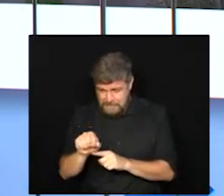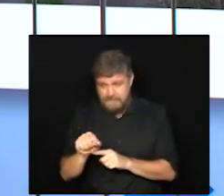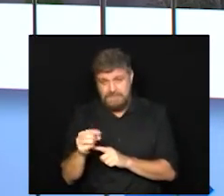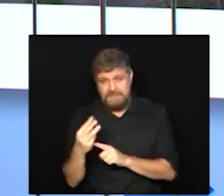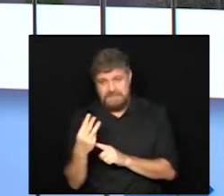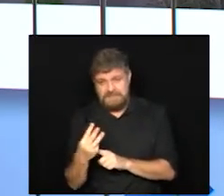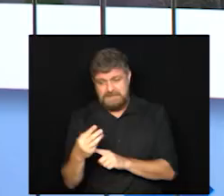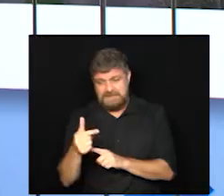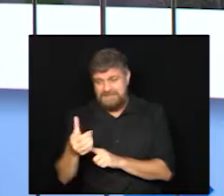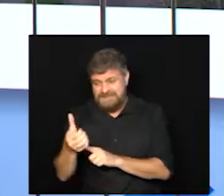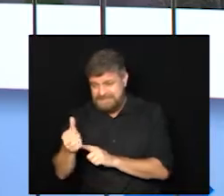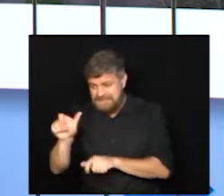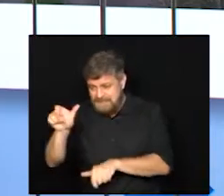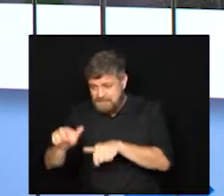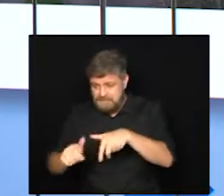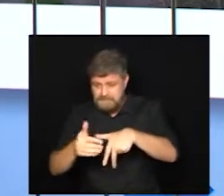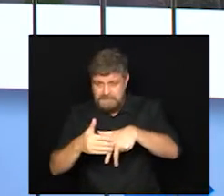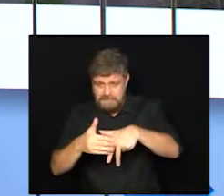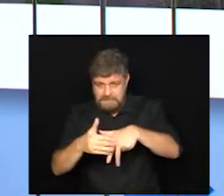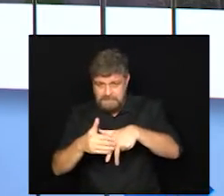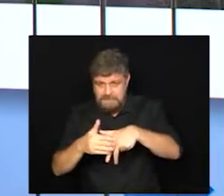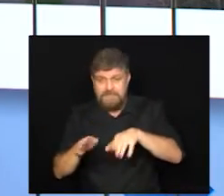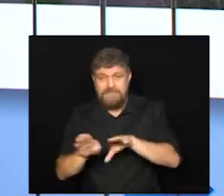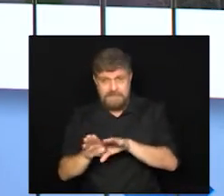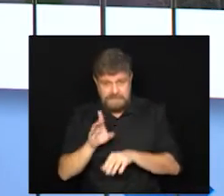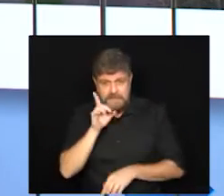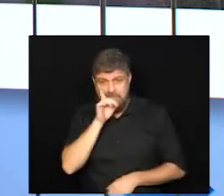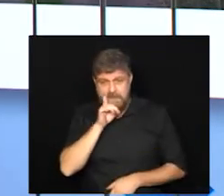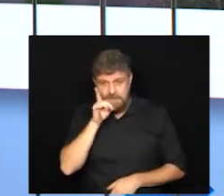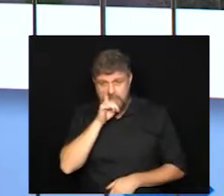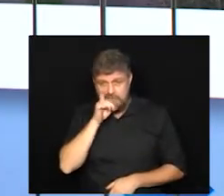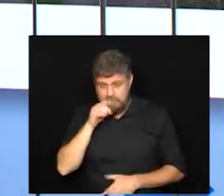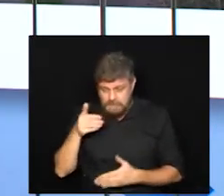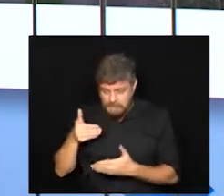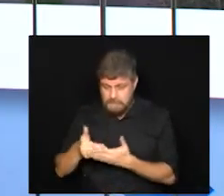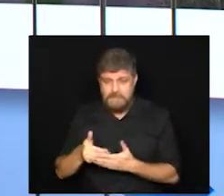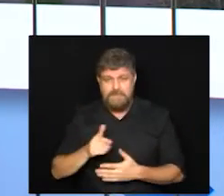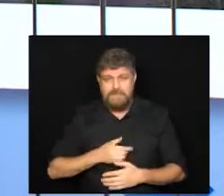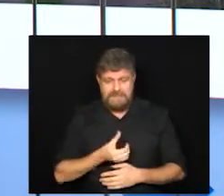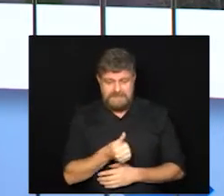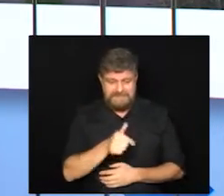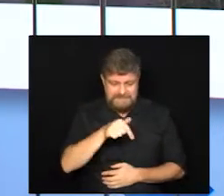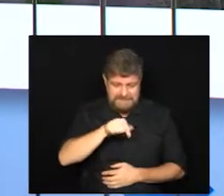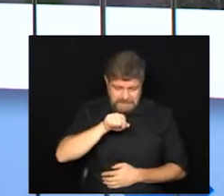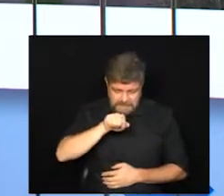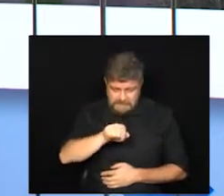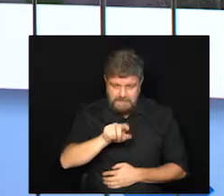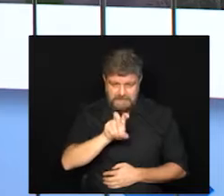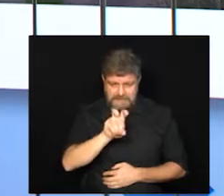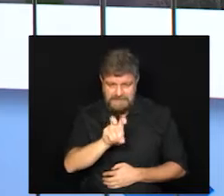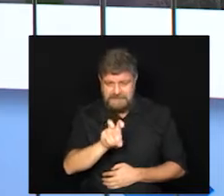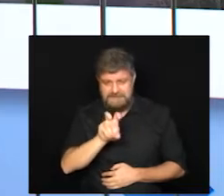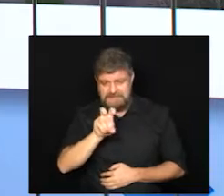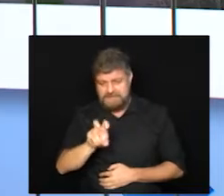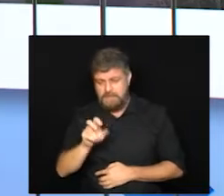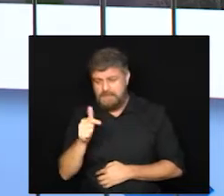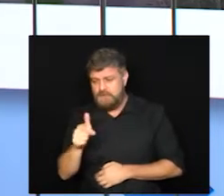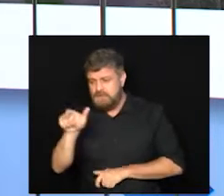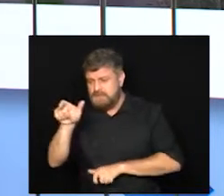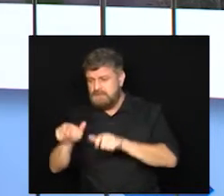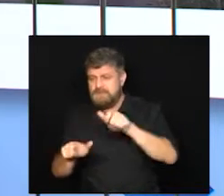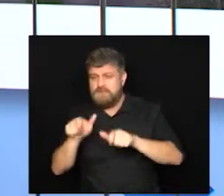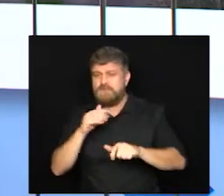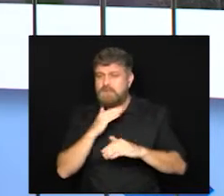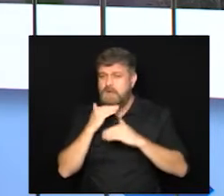casos. A atualização também é deste domingo. São 67.552 óbitos.